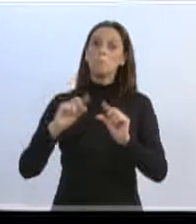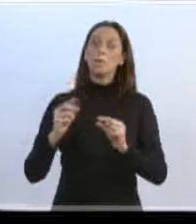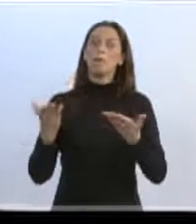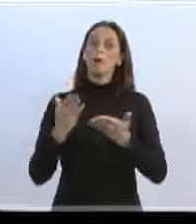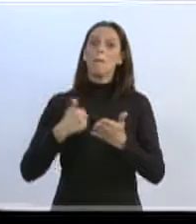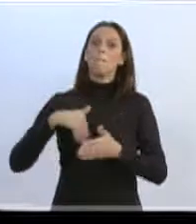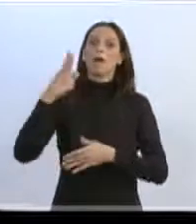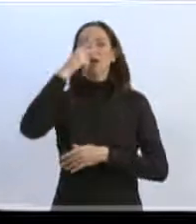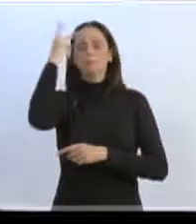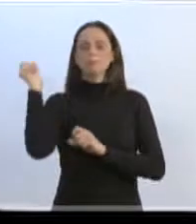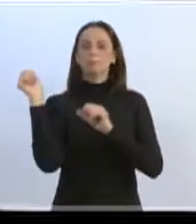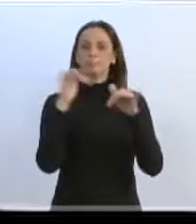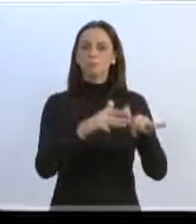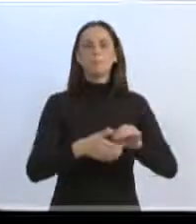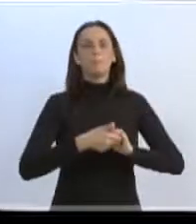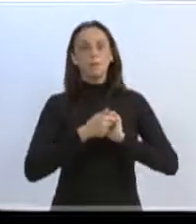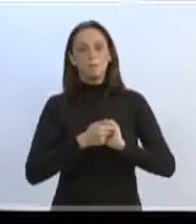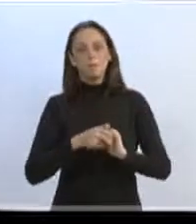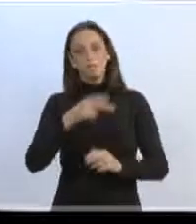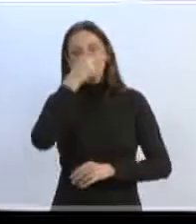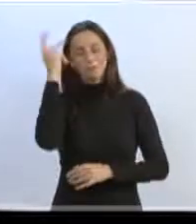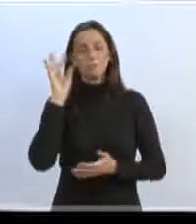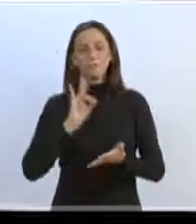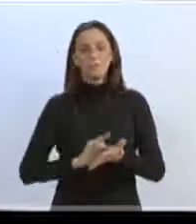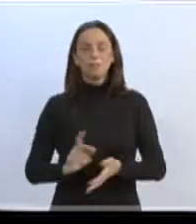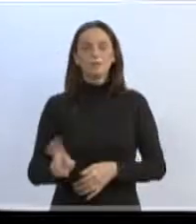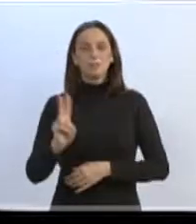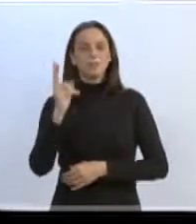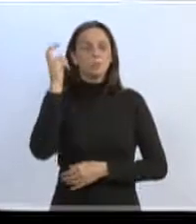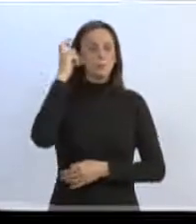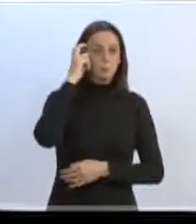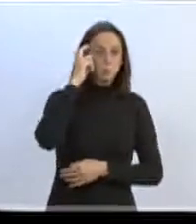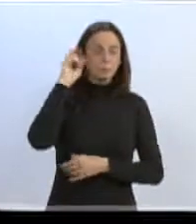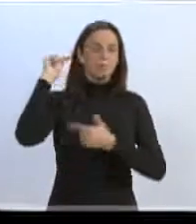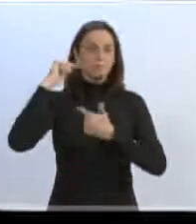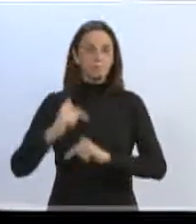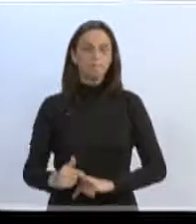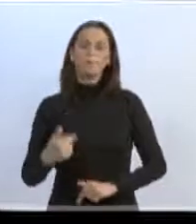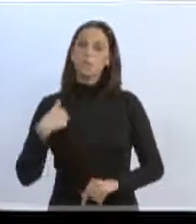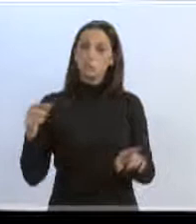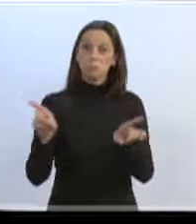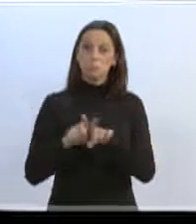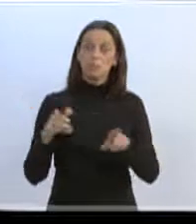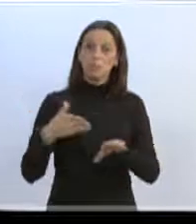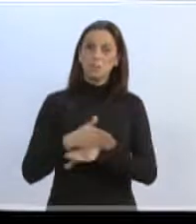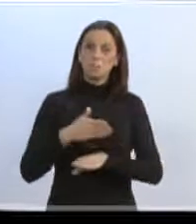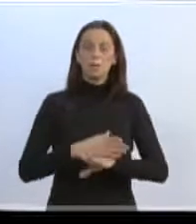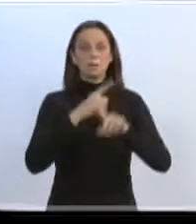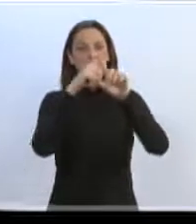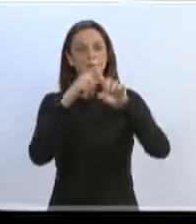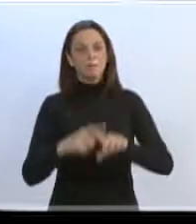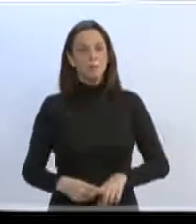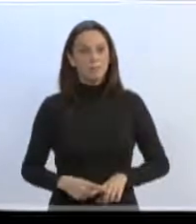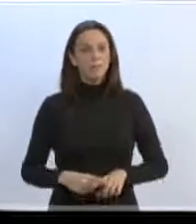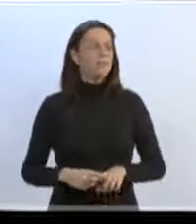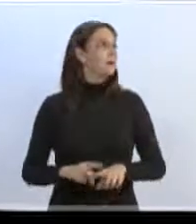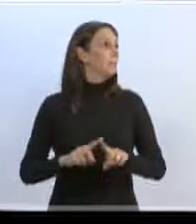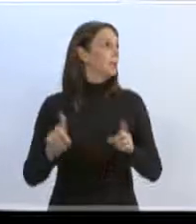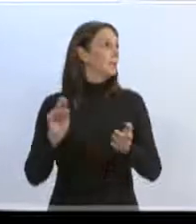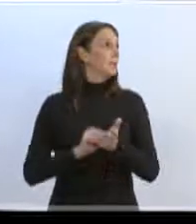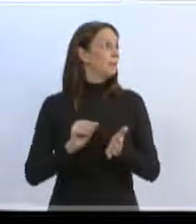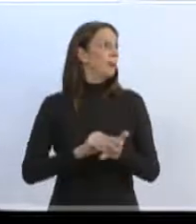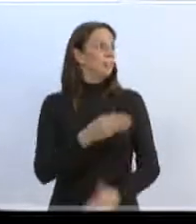Parabéns a todos que lá estiveram prestigiando, valorizando a cultura, as tradições, onde até participei das competições, mas ainda falta um treino para